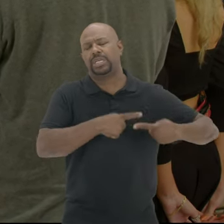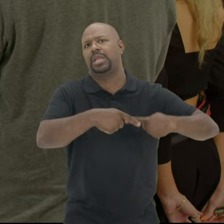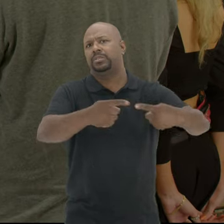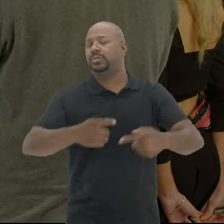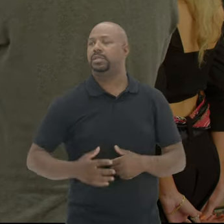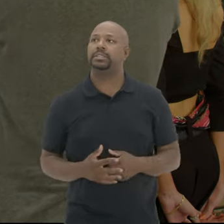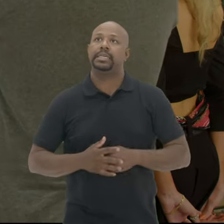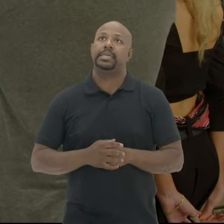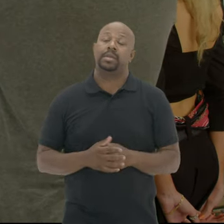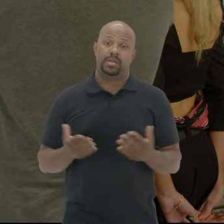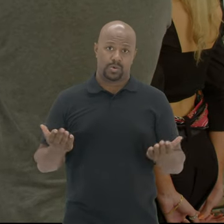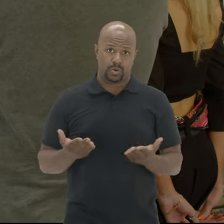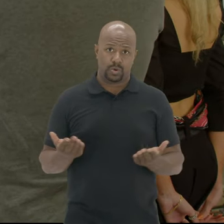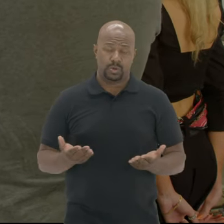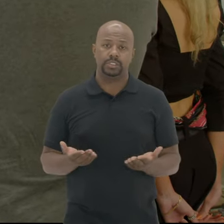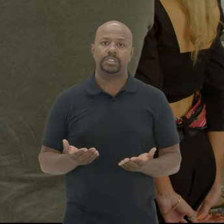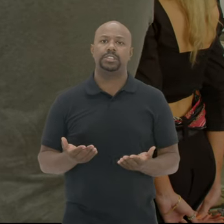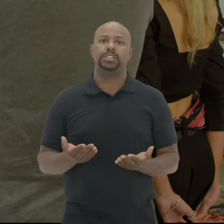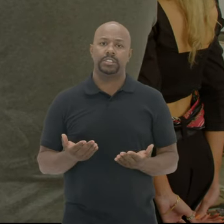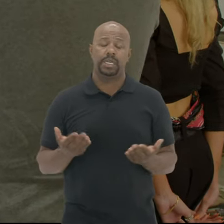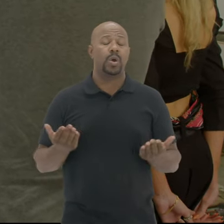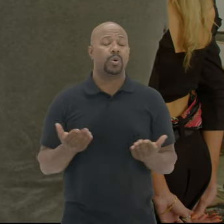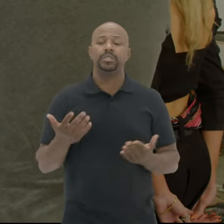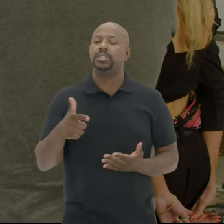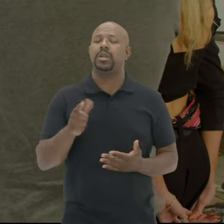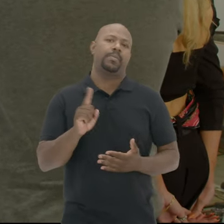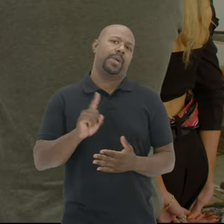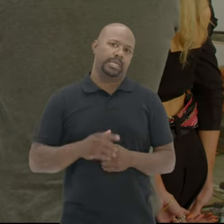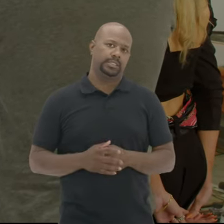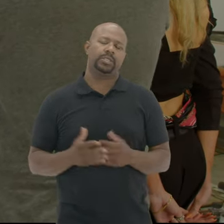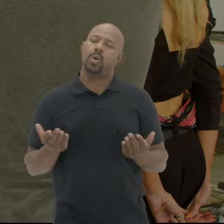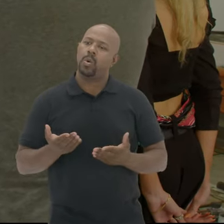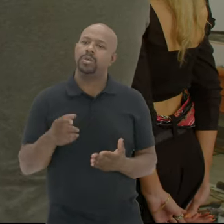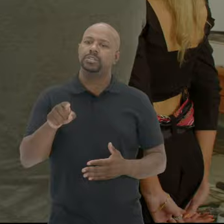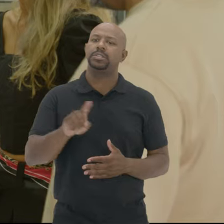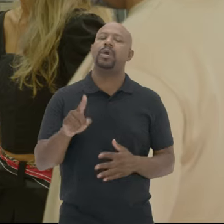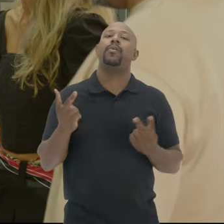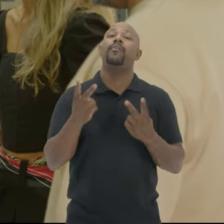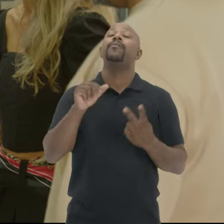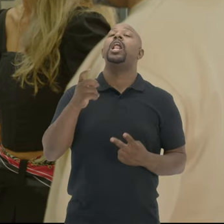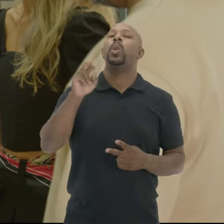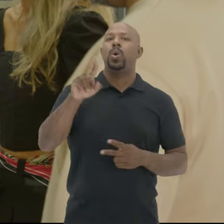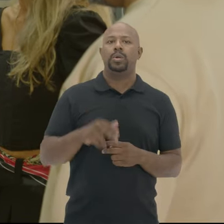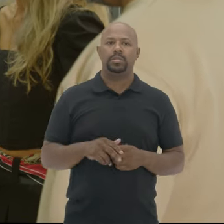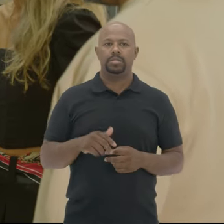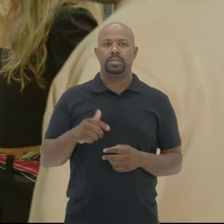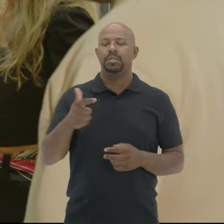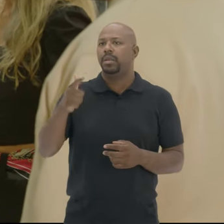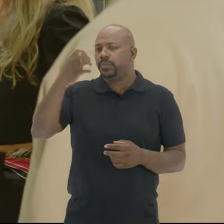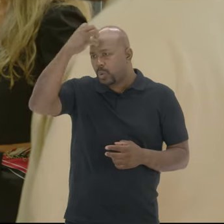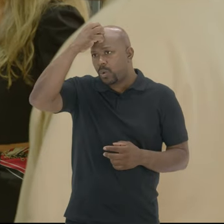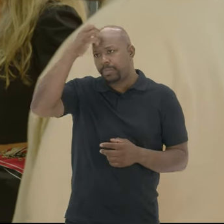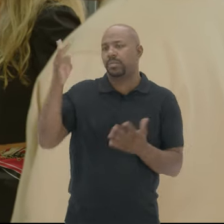gerações Hoje isso não mais Hoje isso não mais Hoje isso é um valor Nós nem temos